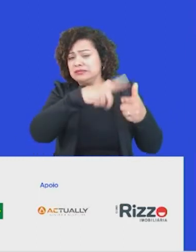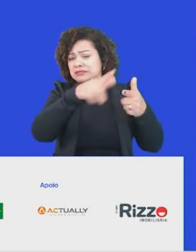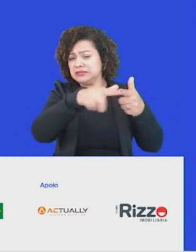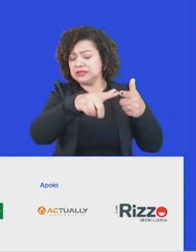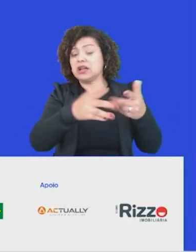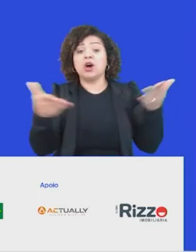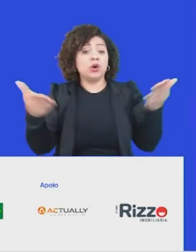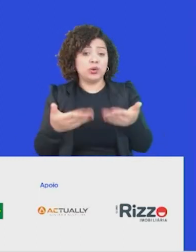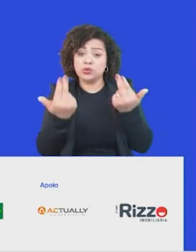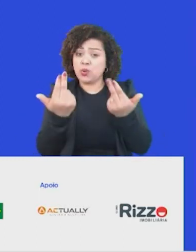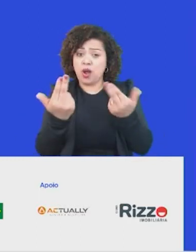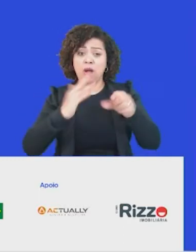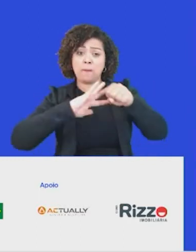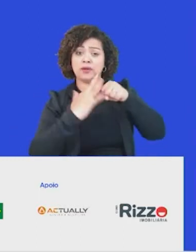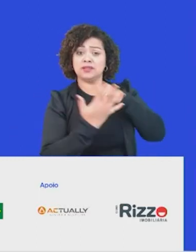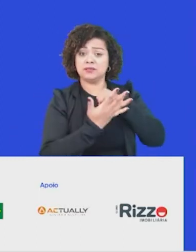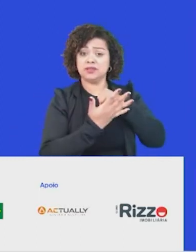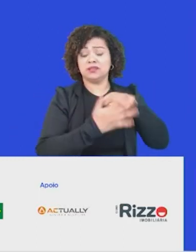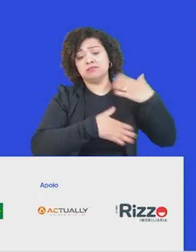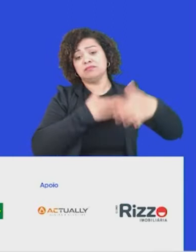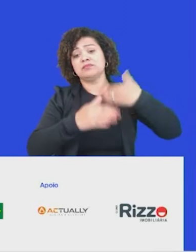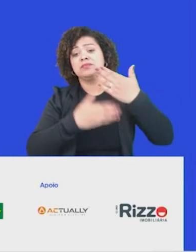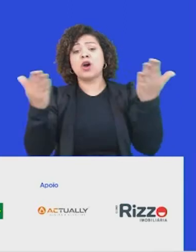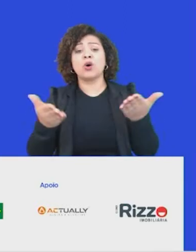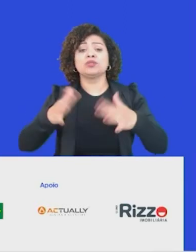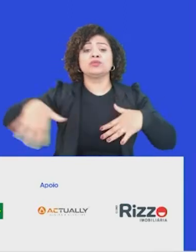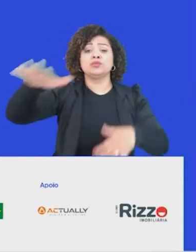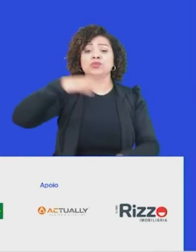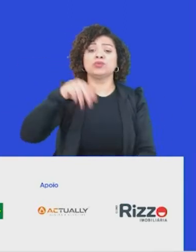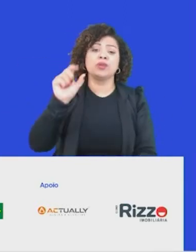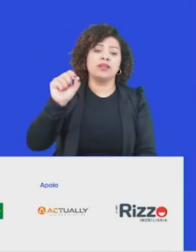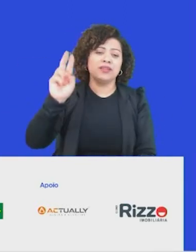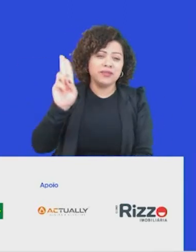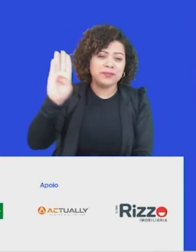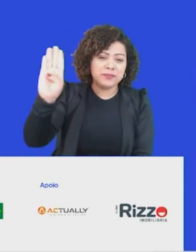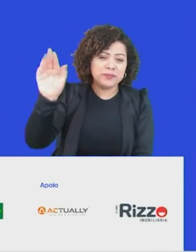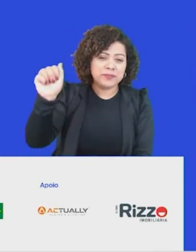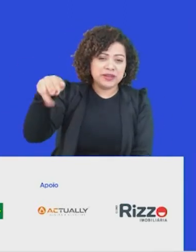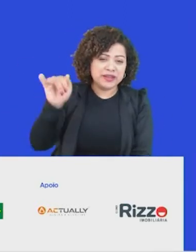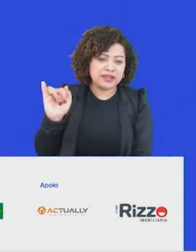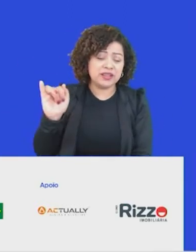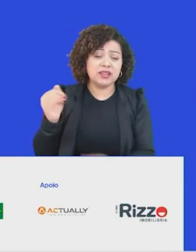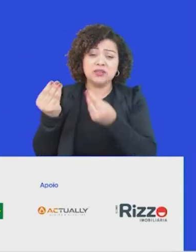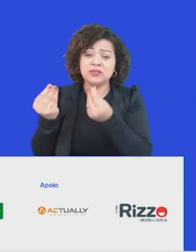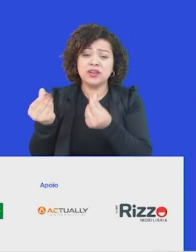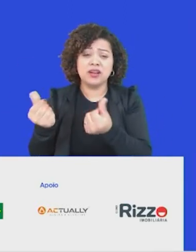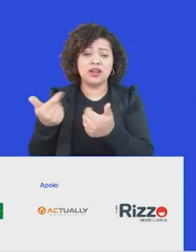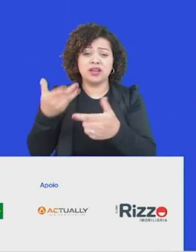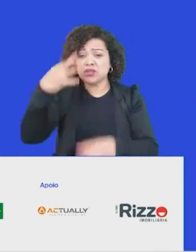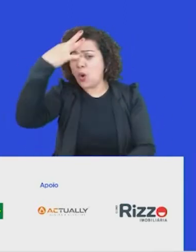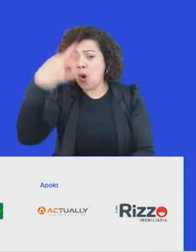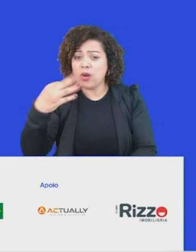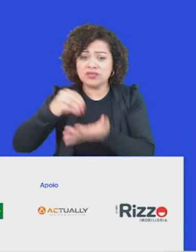de uma visão de um mundo que é Bani, que tem características como a fragilidade, a ansiedade, a não linearidade, a incomprensibilidade. Então, já